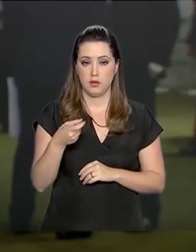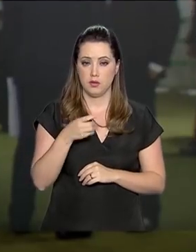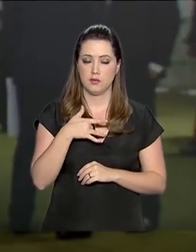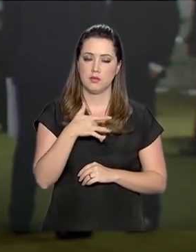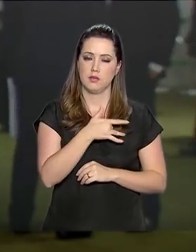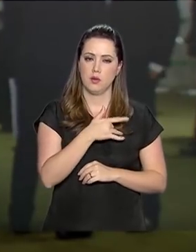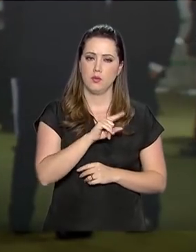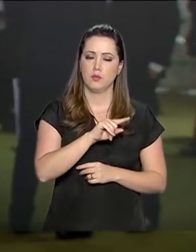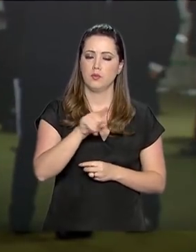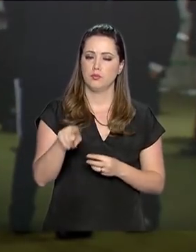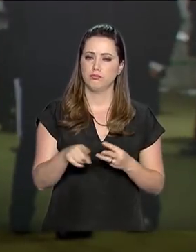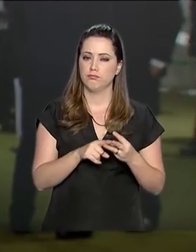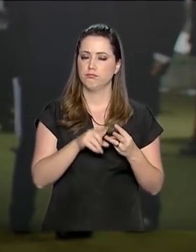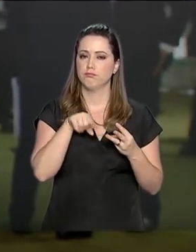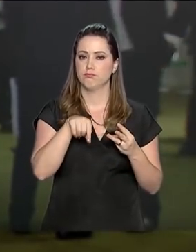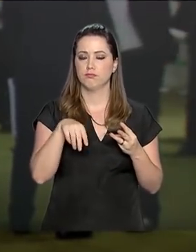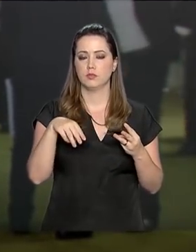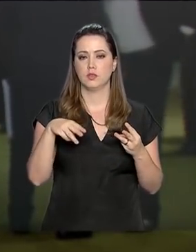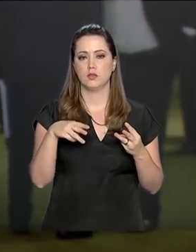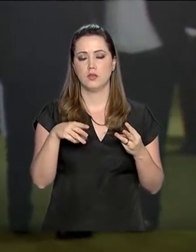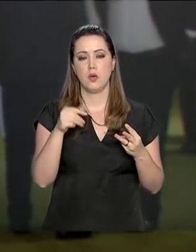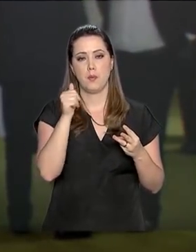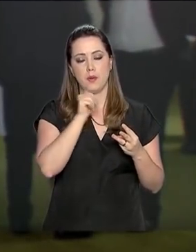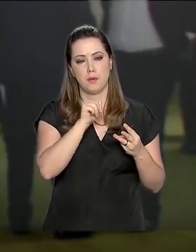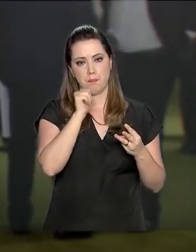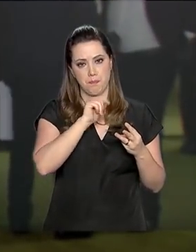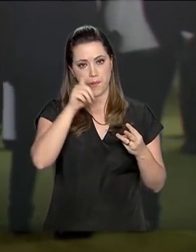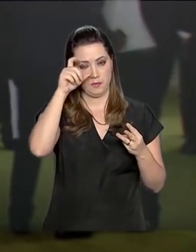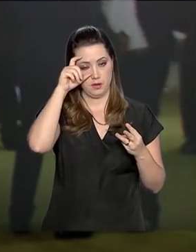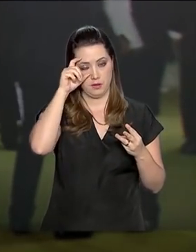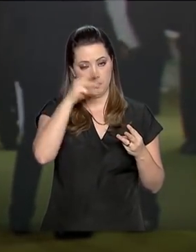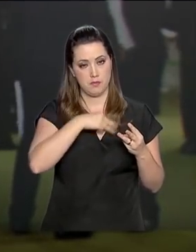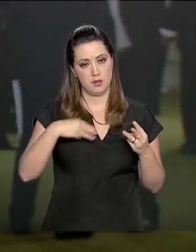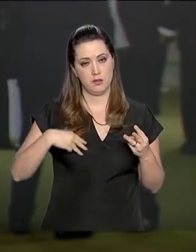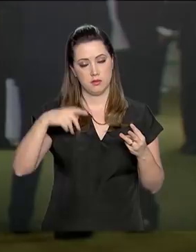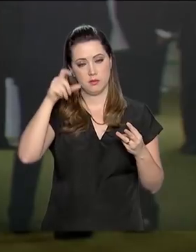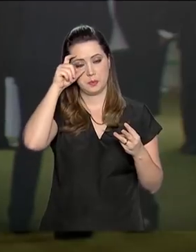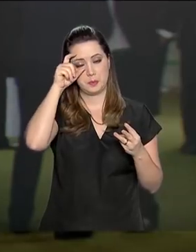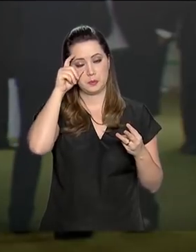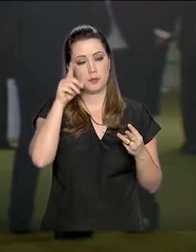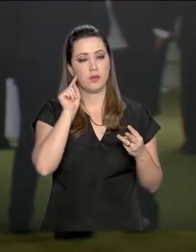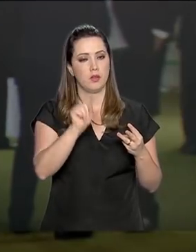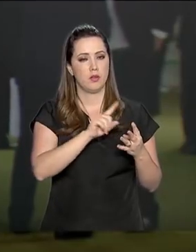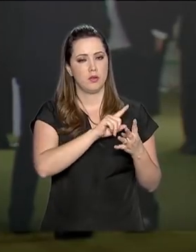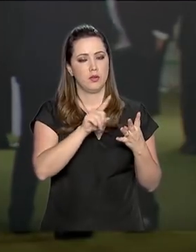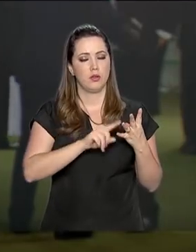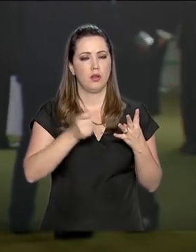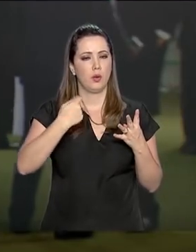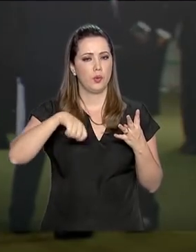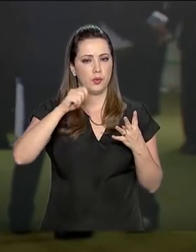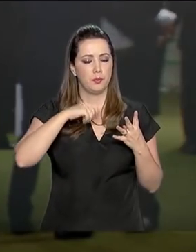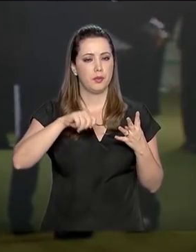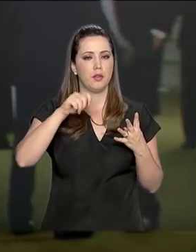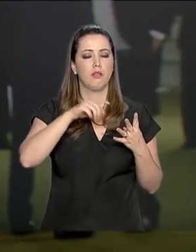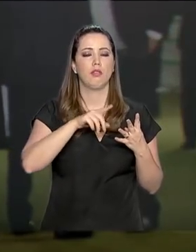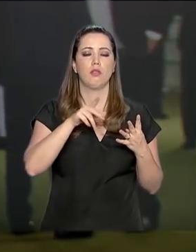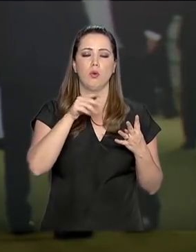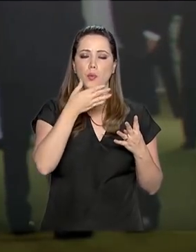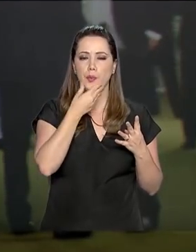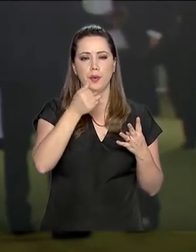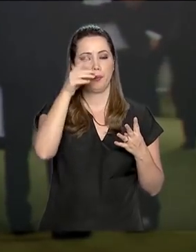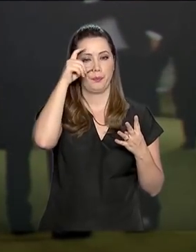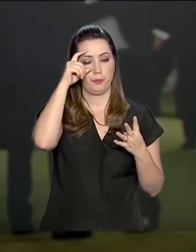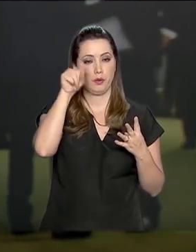Saúde, Luiz Henrique Mandetta, a ministra dos Direitos Humanos, a ministra Damaris Alves, o ministro da Economia, Paulo Guedes, e o da